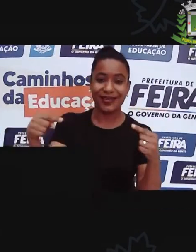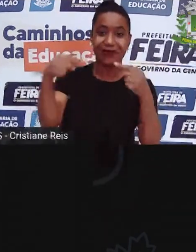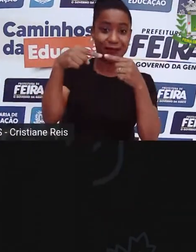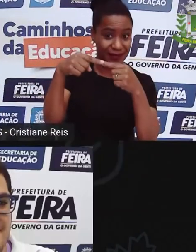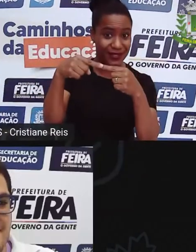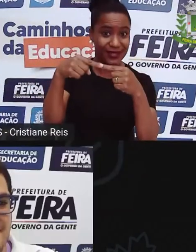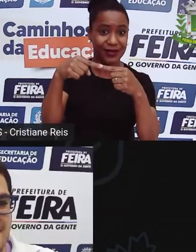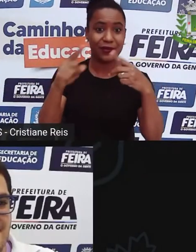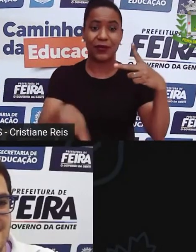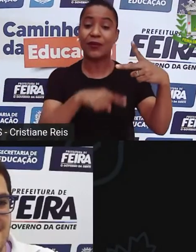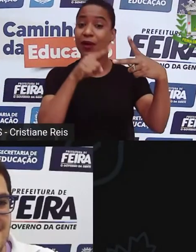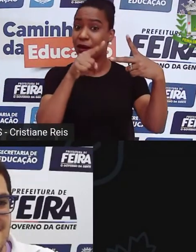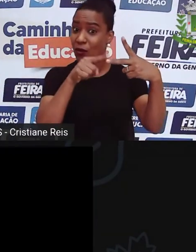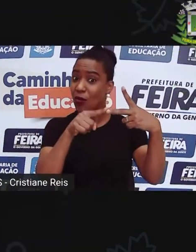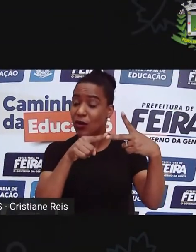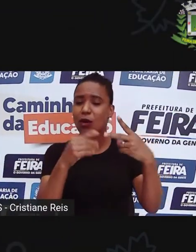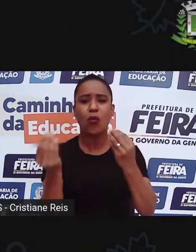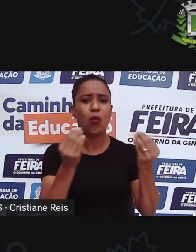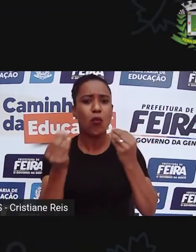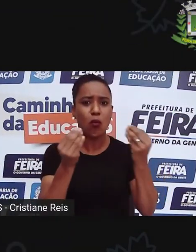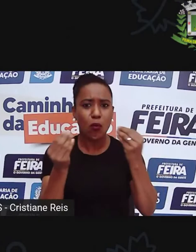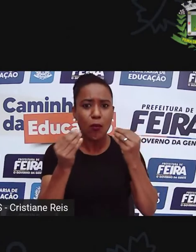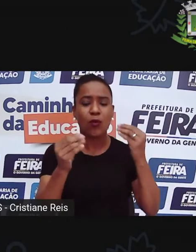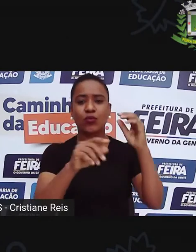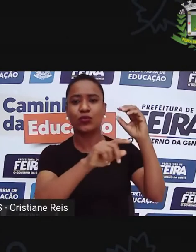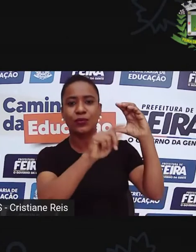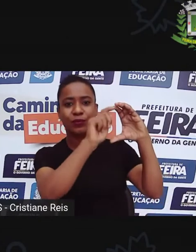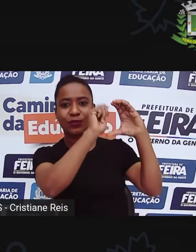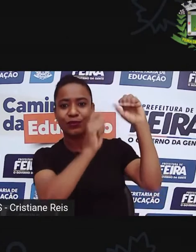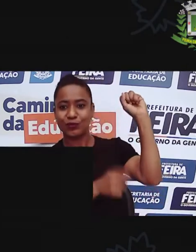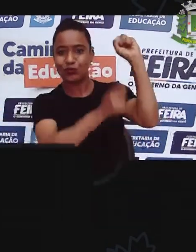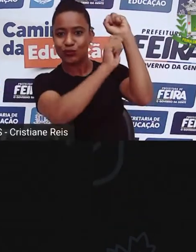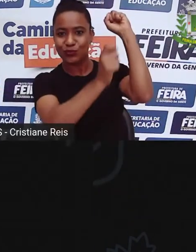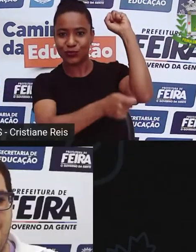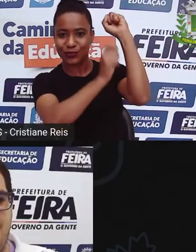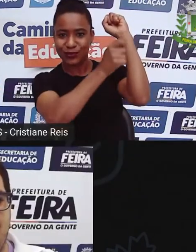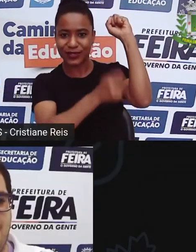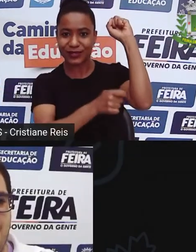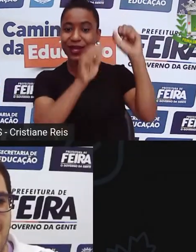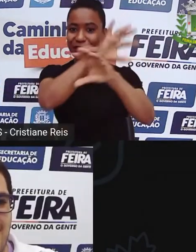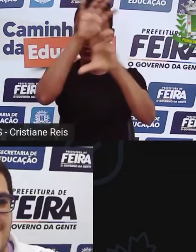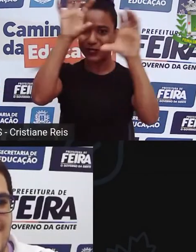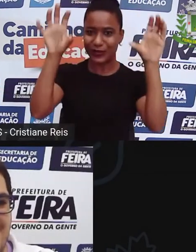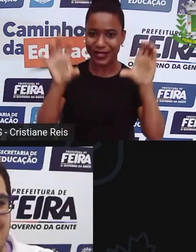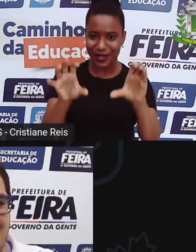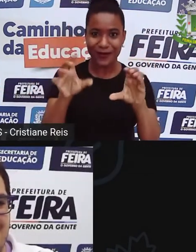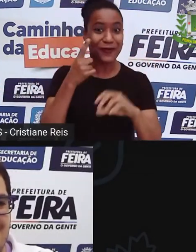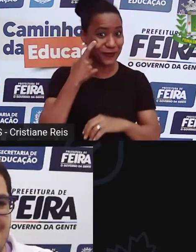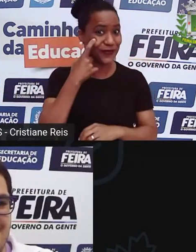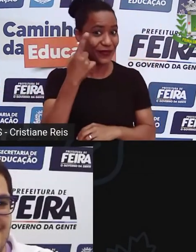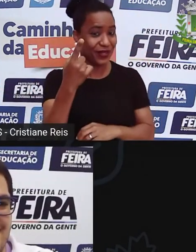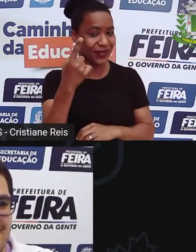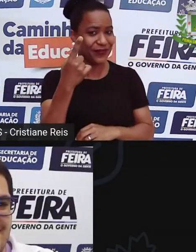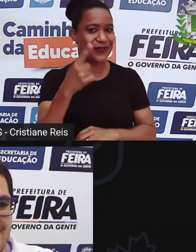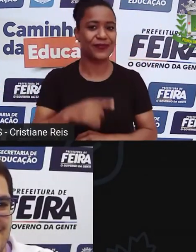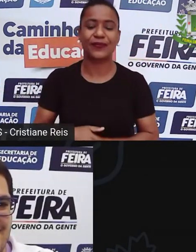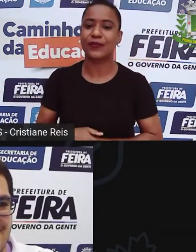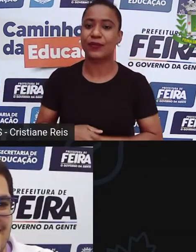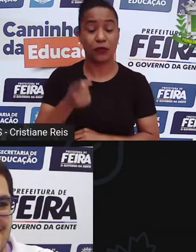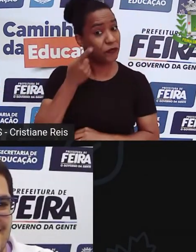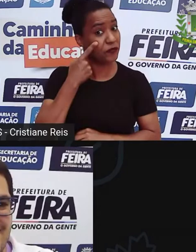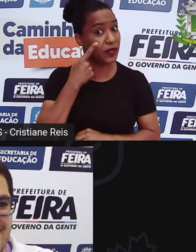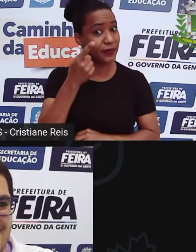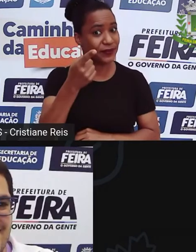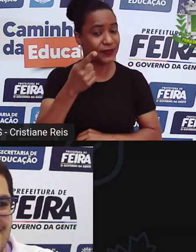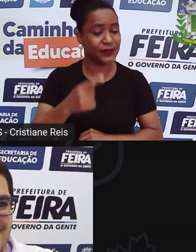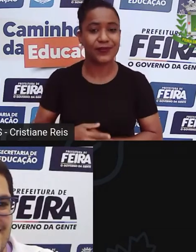Do toque da regional Beleza, Felipe? Beleza Pronto, vamos lá